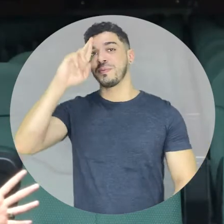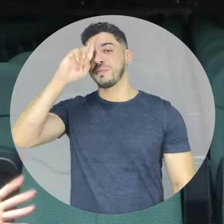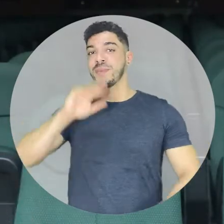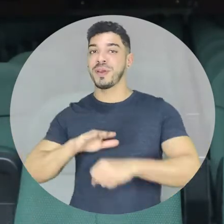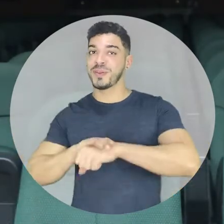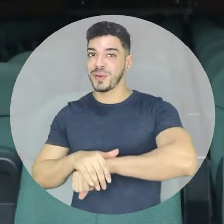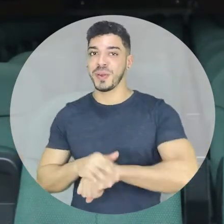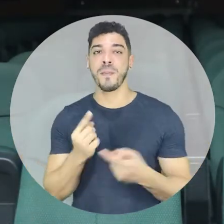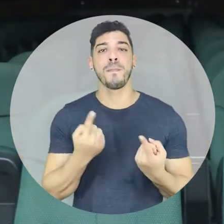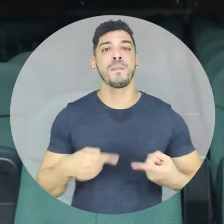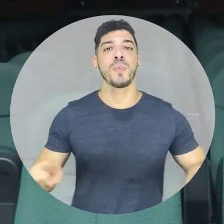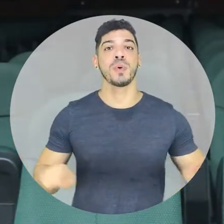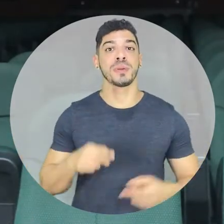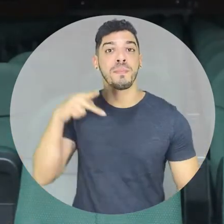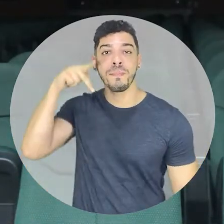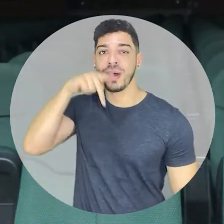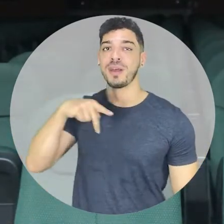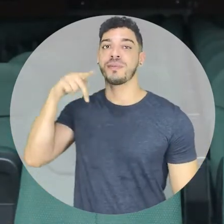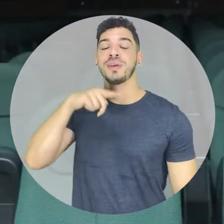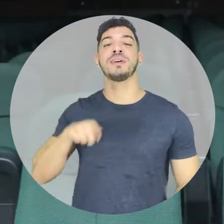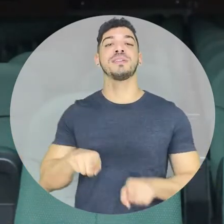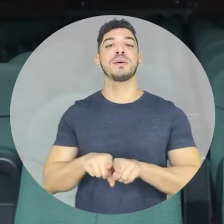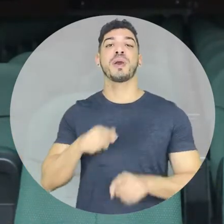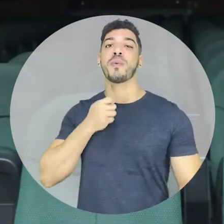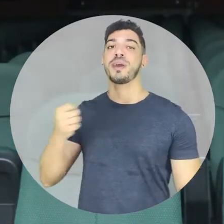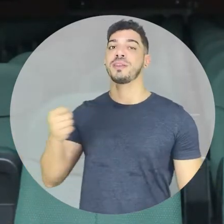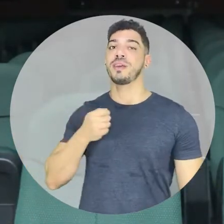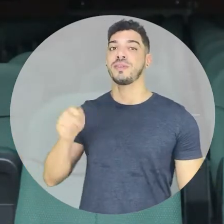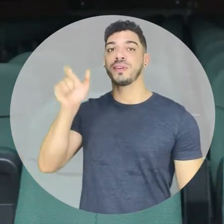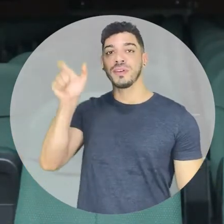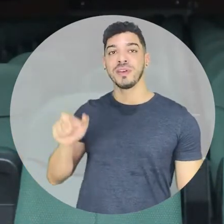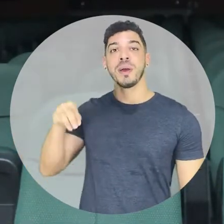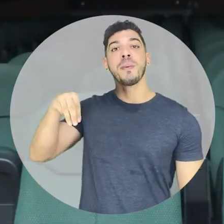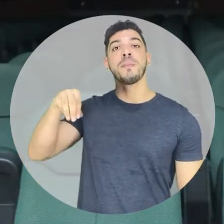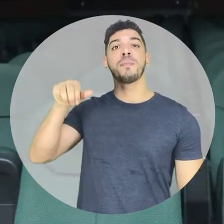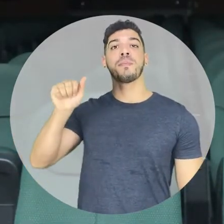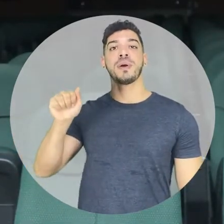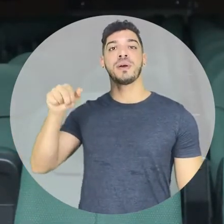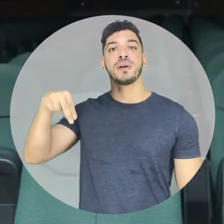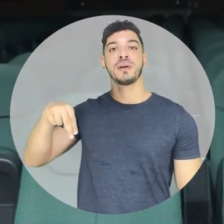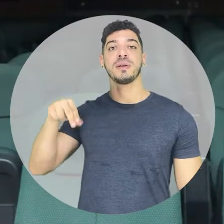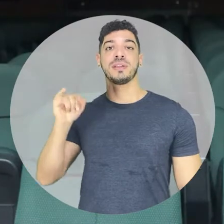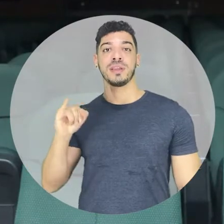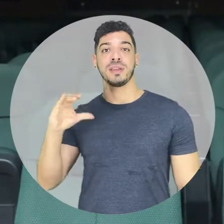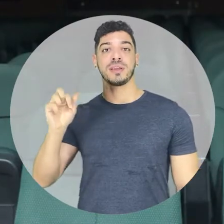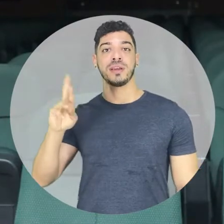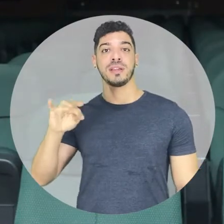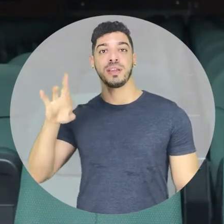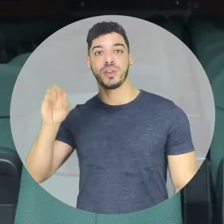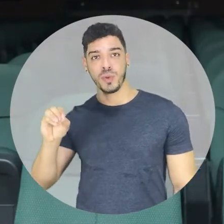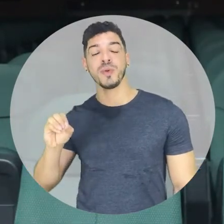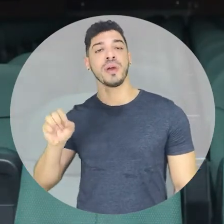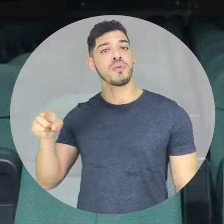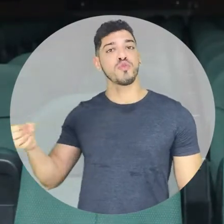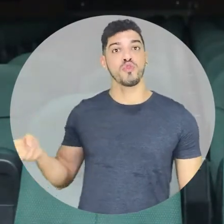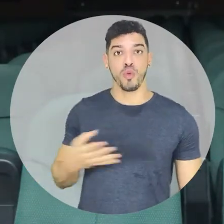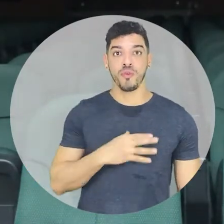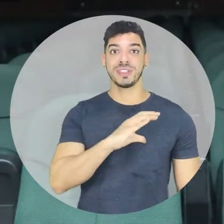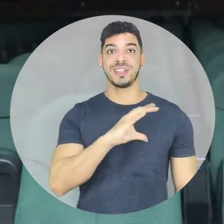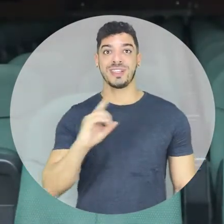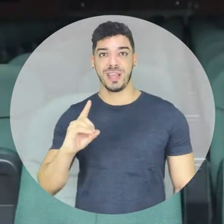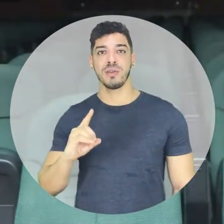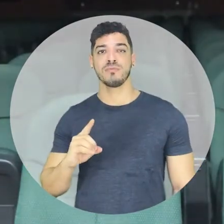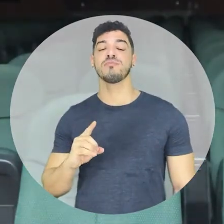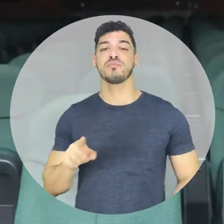Paraibana. Ah, e ainda tem uma entrevista com o cantor e compositor Manny Carneiro, que está lançando o EP Novo na